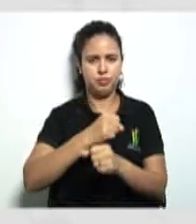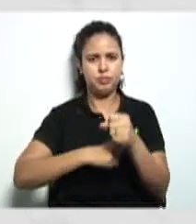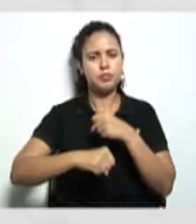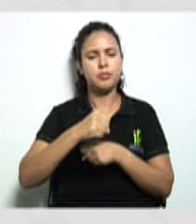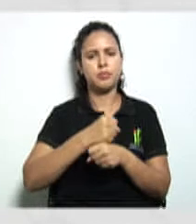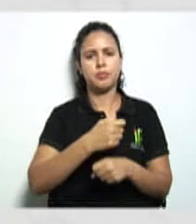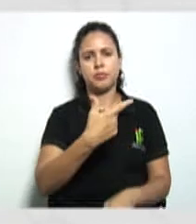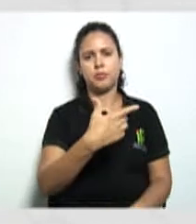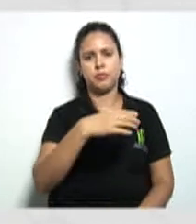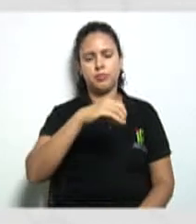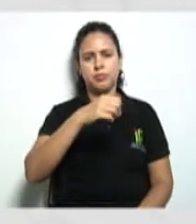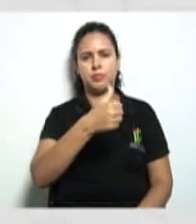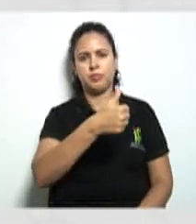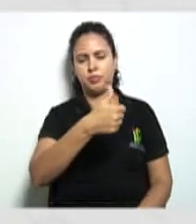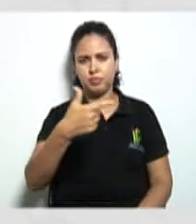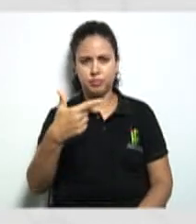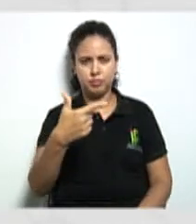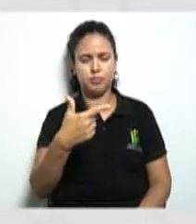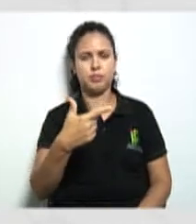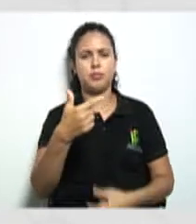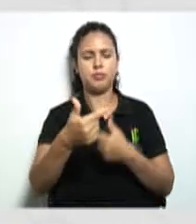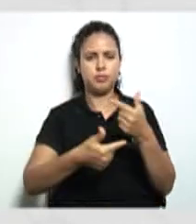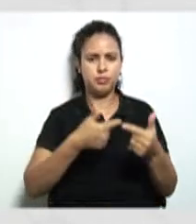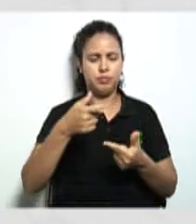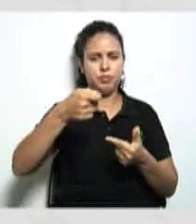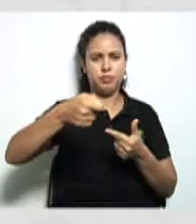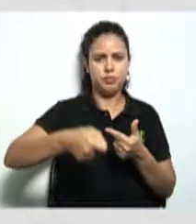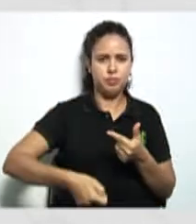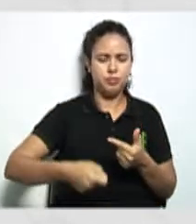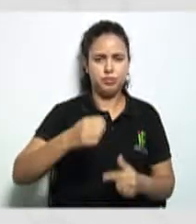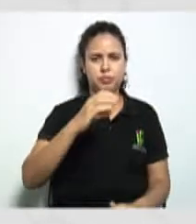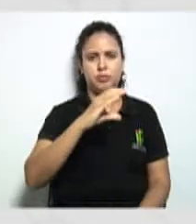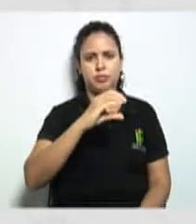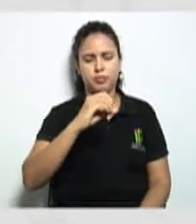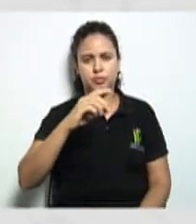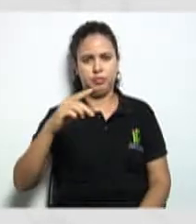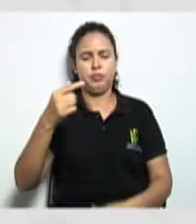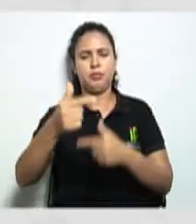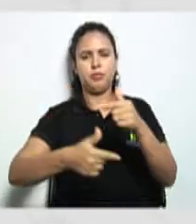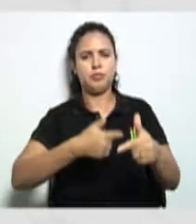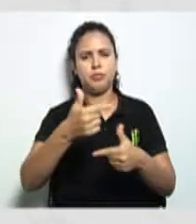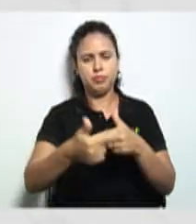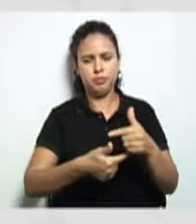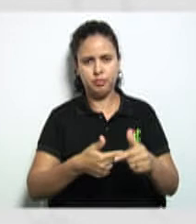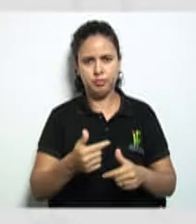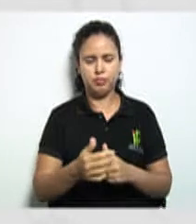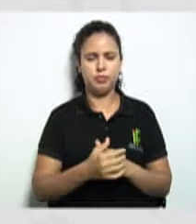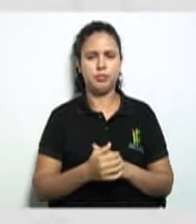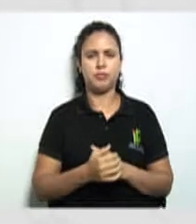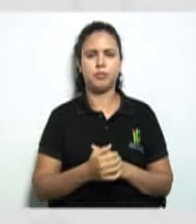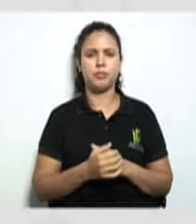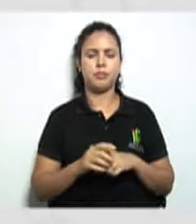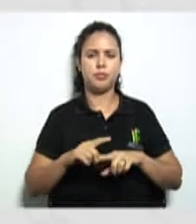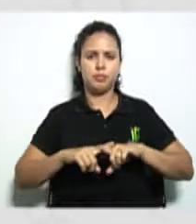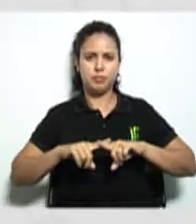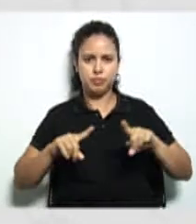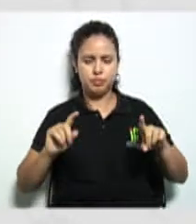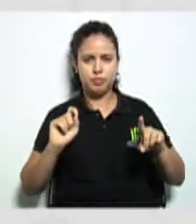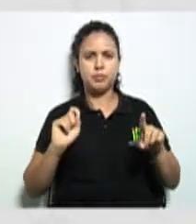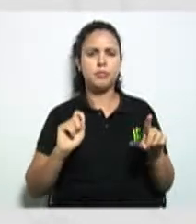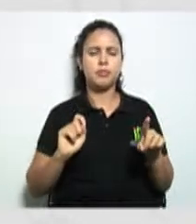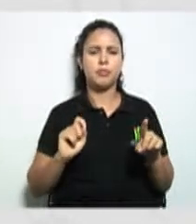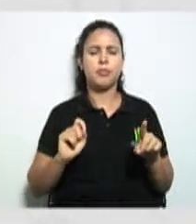também que ela vai trabalhar a questão ela vai disciplinar a questão das cooperativas de trabalho tá bom mas nessa questão aqui